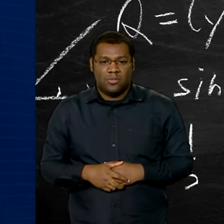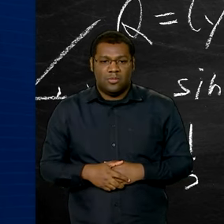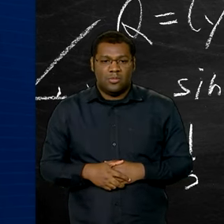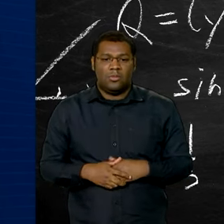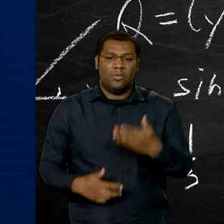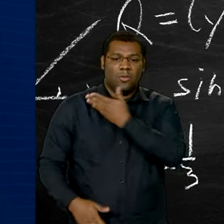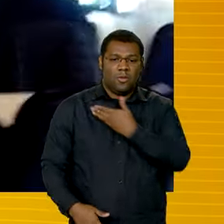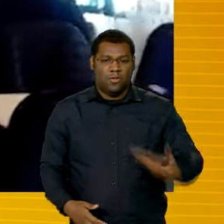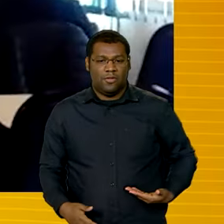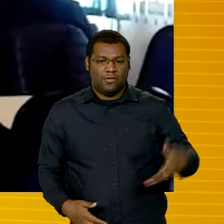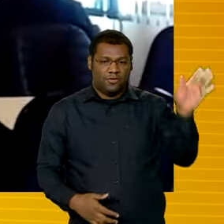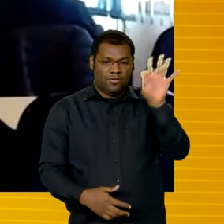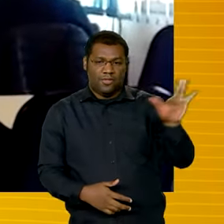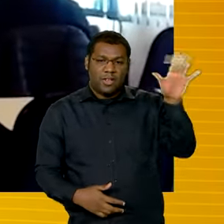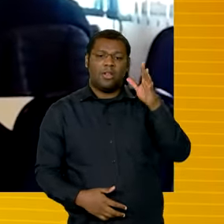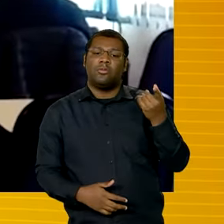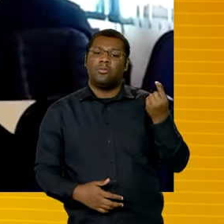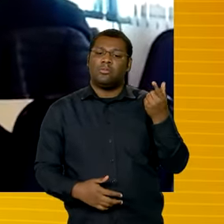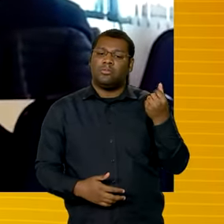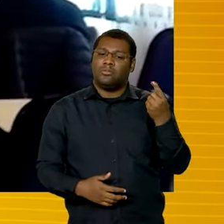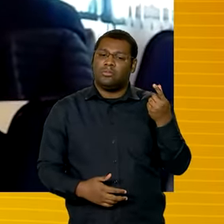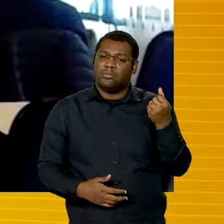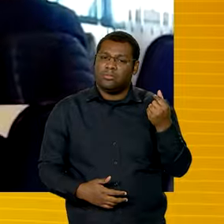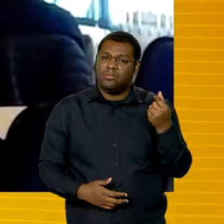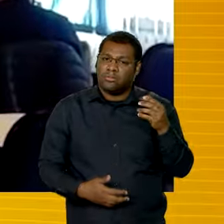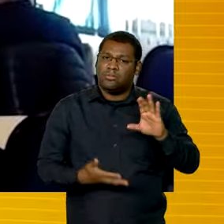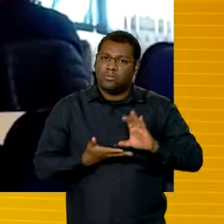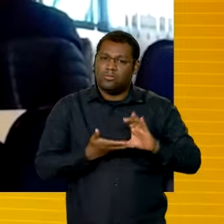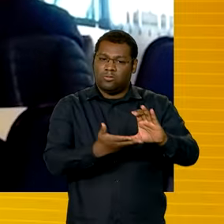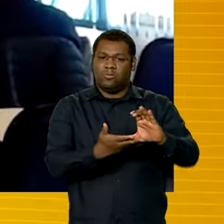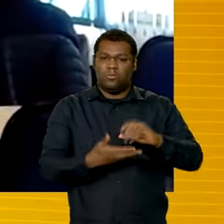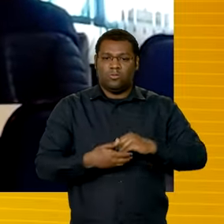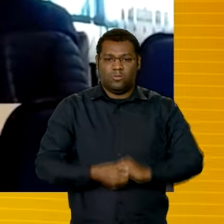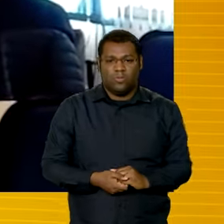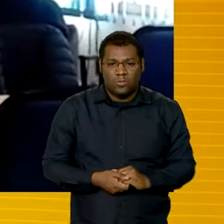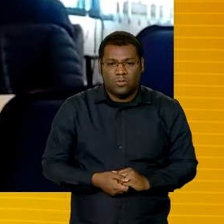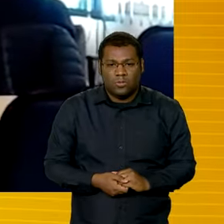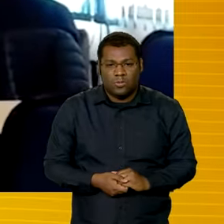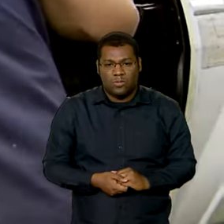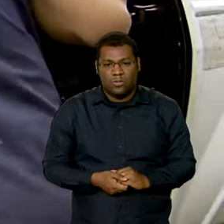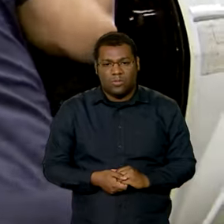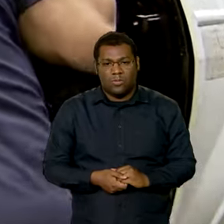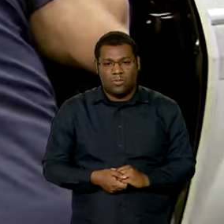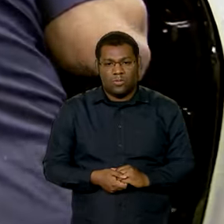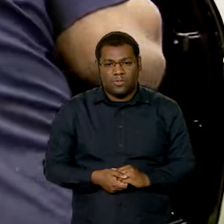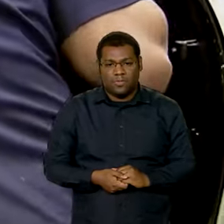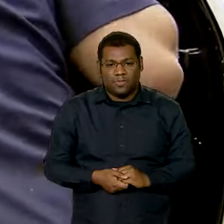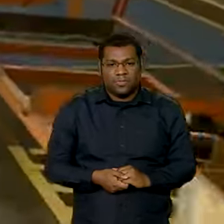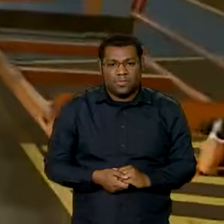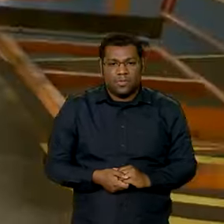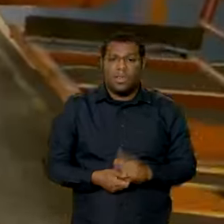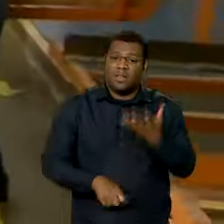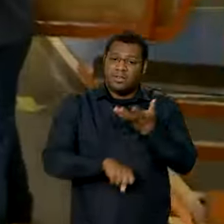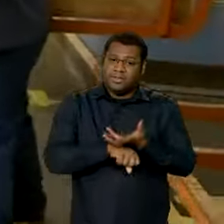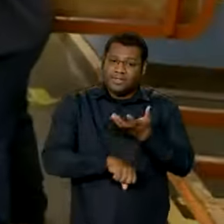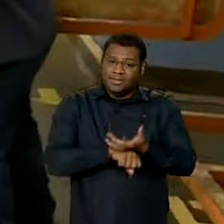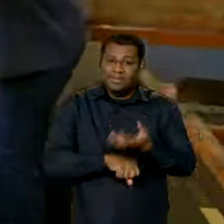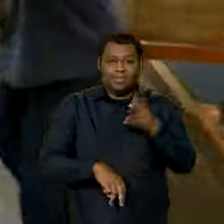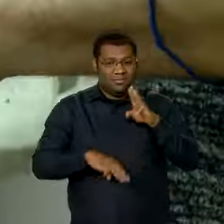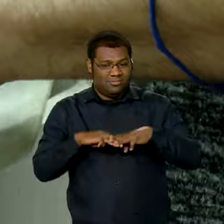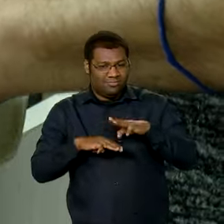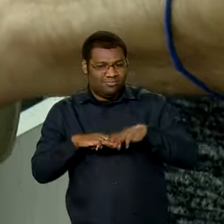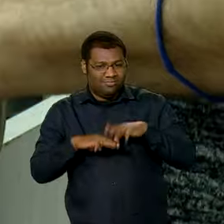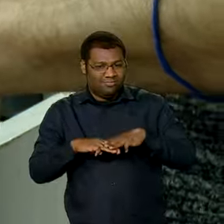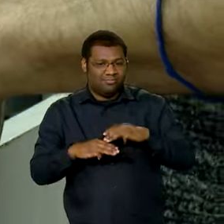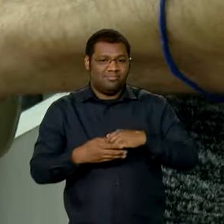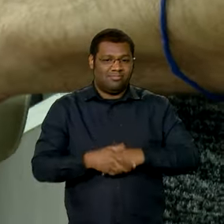governo federal. Para além do encanto com a matemática, os impactos da popularização da disciplina são sentidos